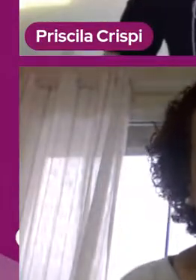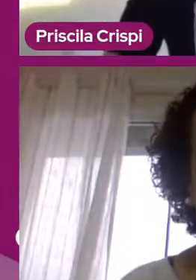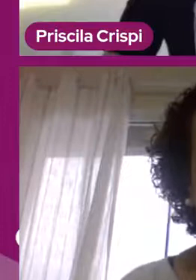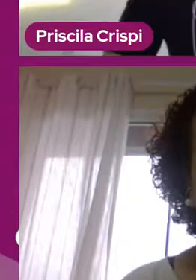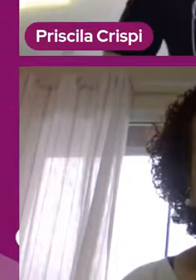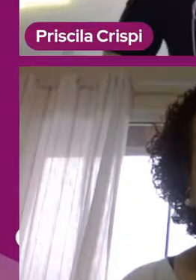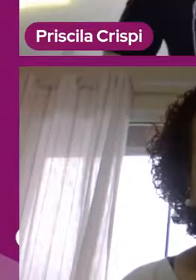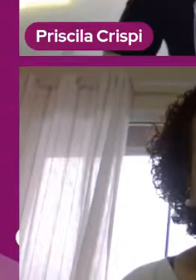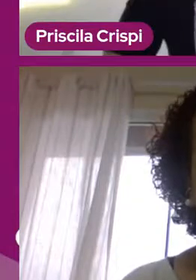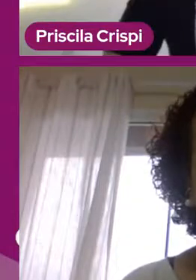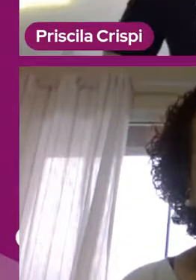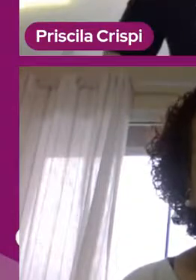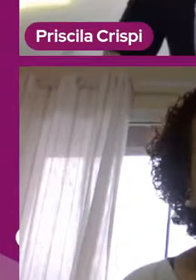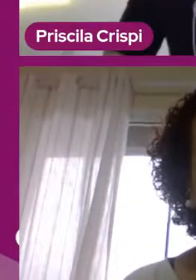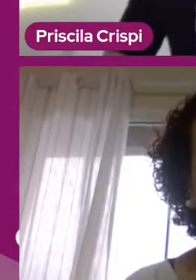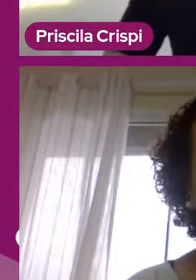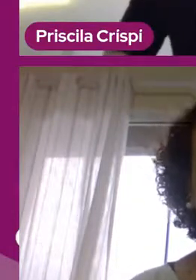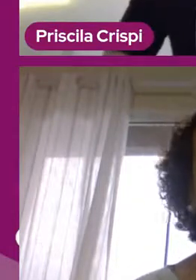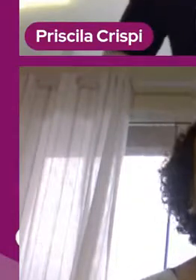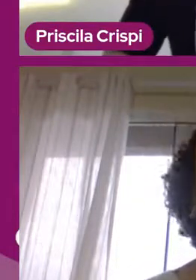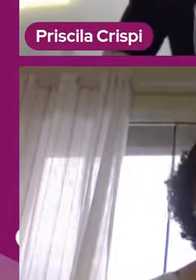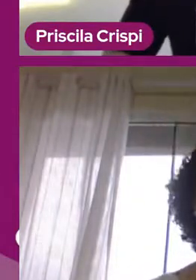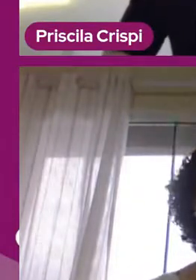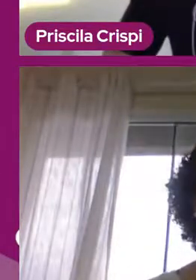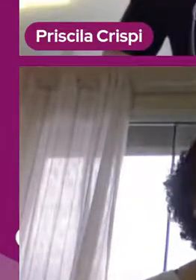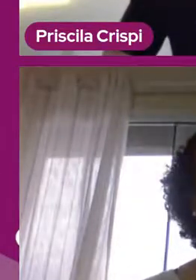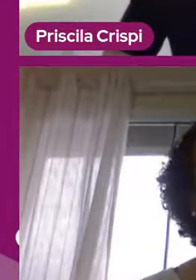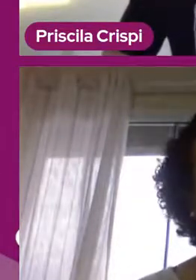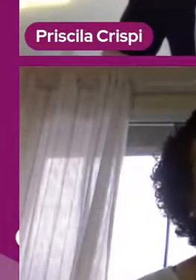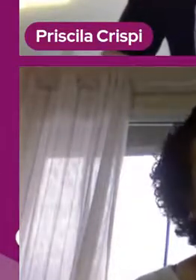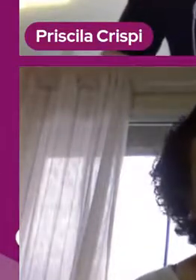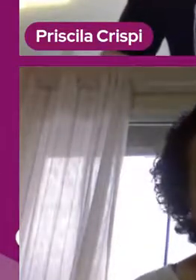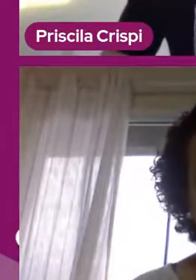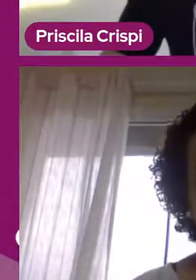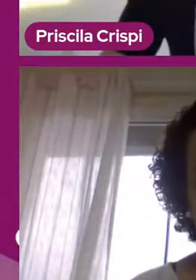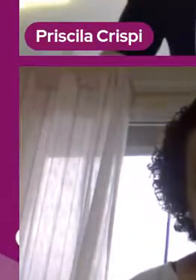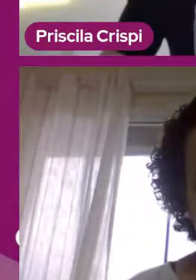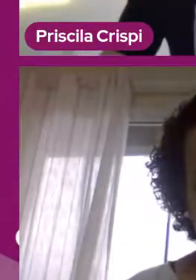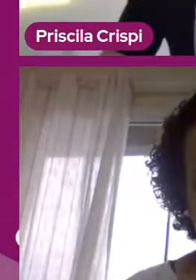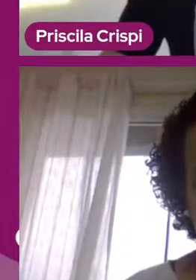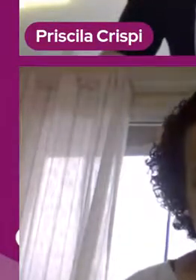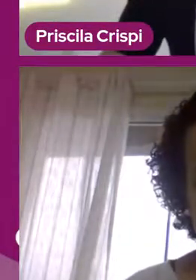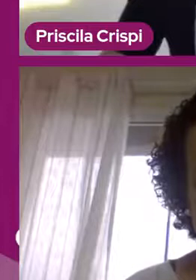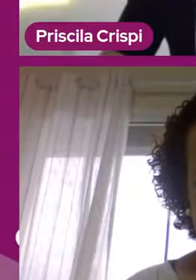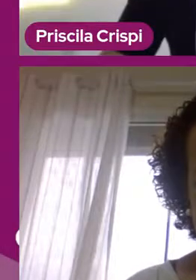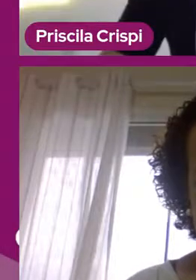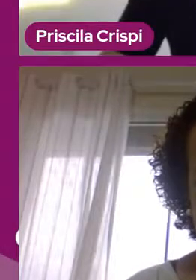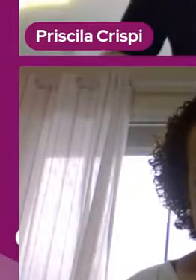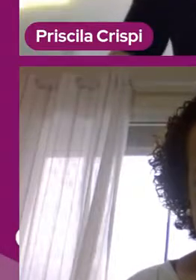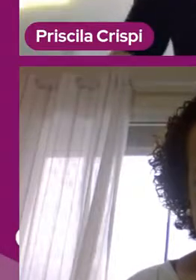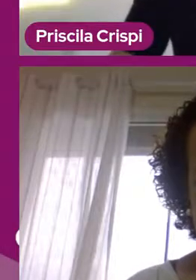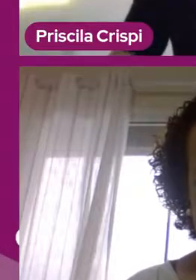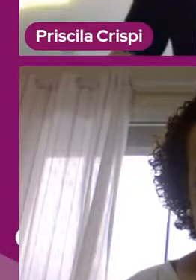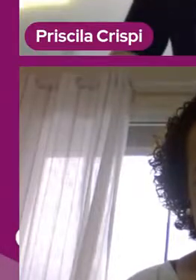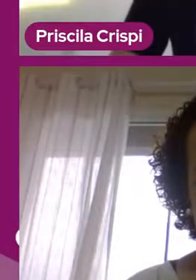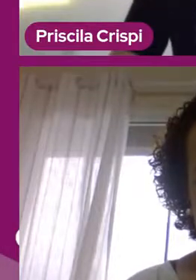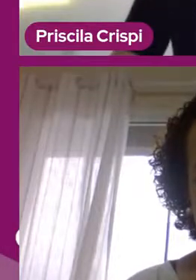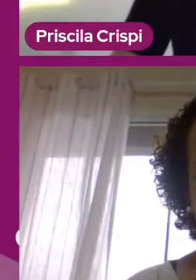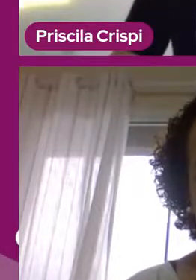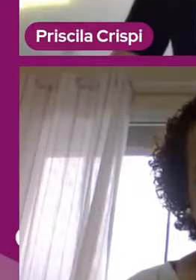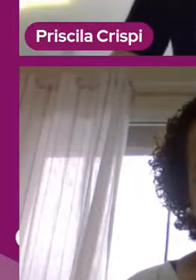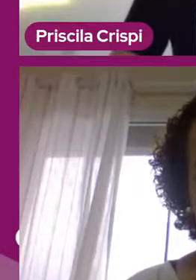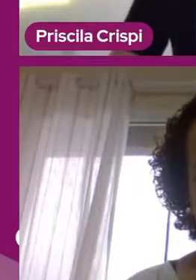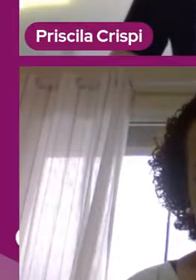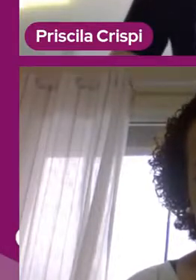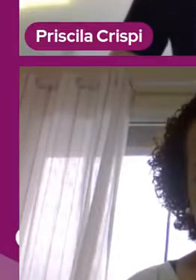Posso fazer uma pergunta para ela, Pri? Claro. Gilmara, é muito legal ouvir o seu depoimento de